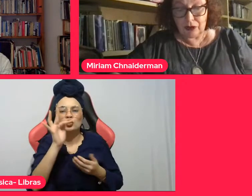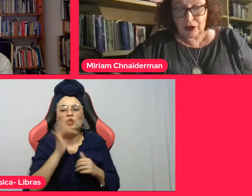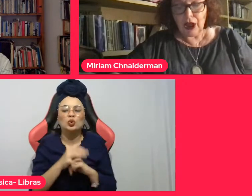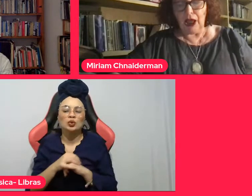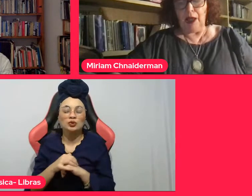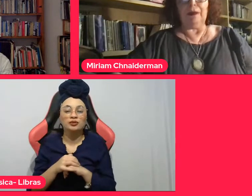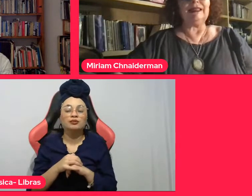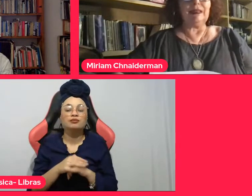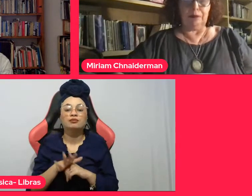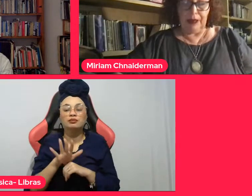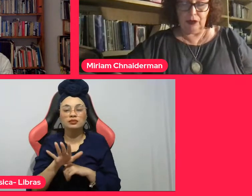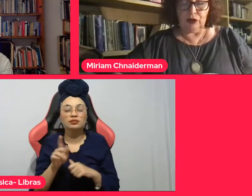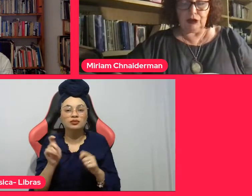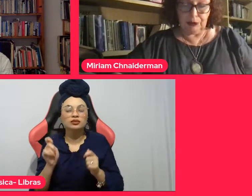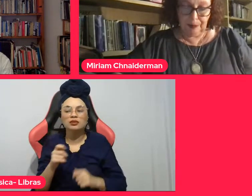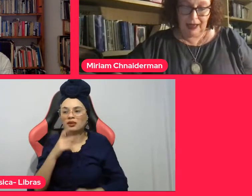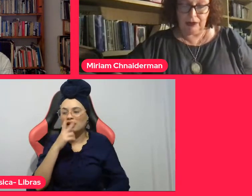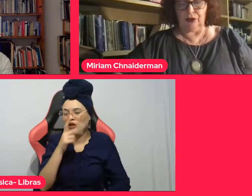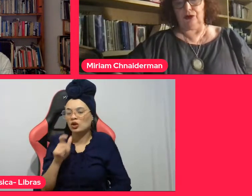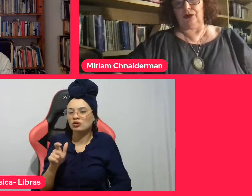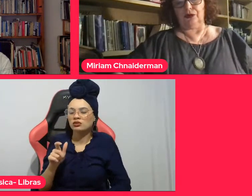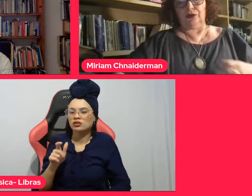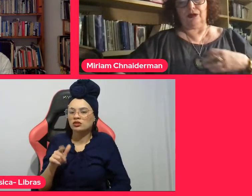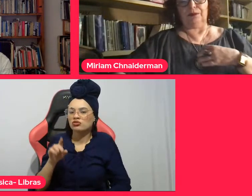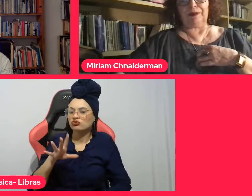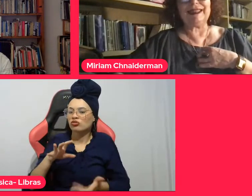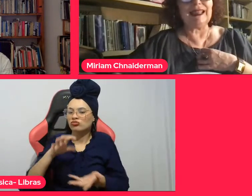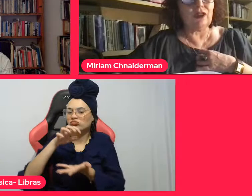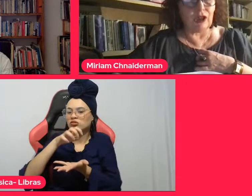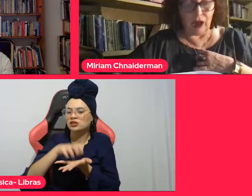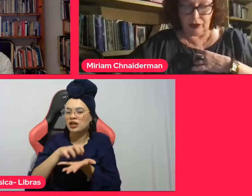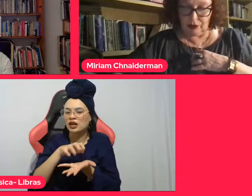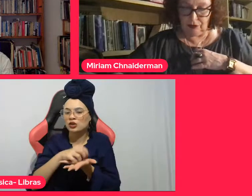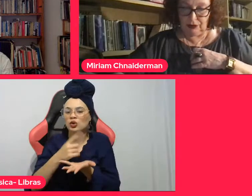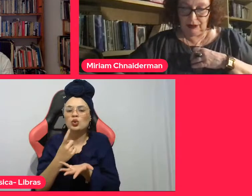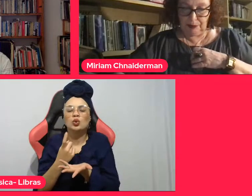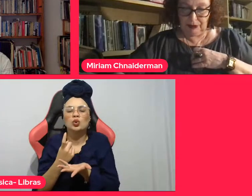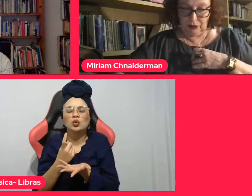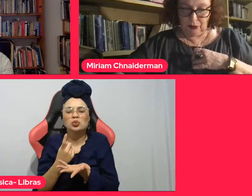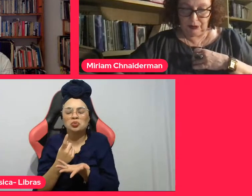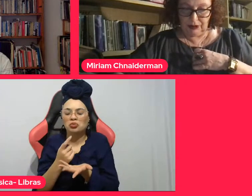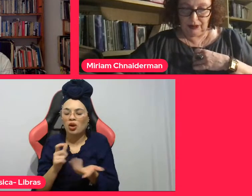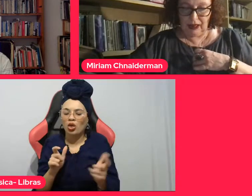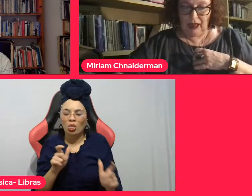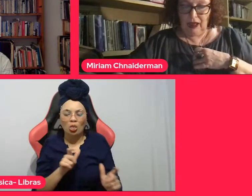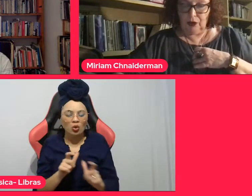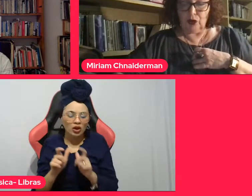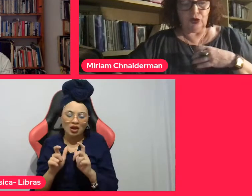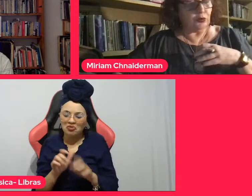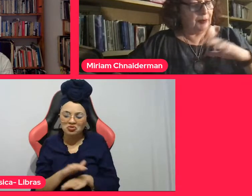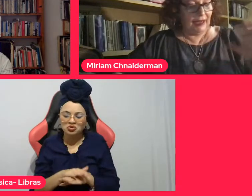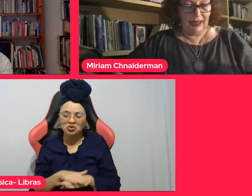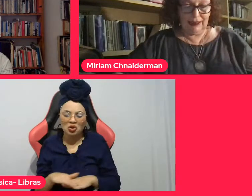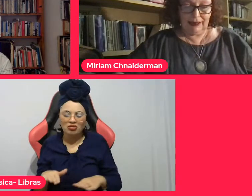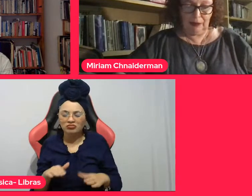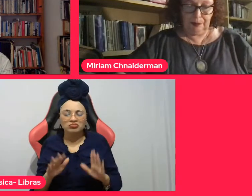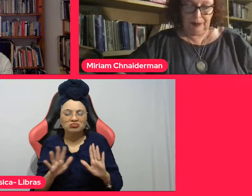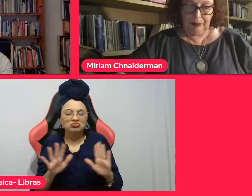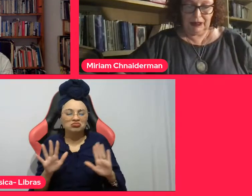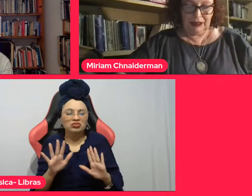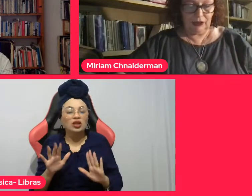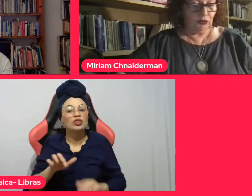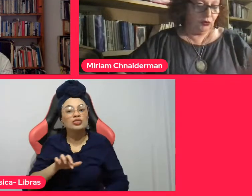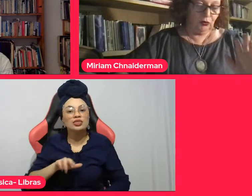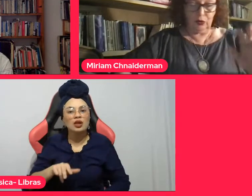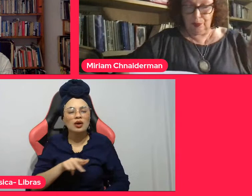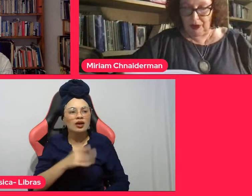urbanos, mas também os espaços psicológicos das pessoas. Tudo parece ser